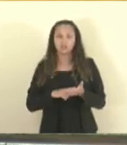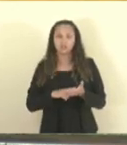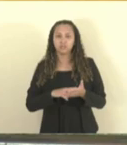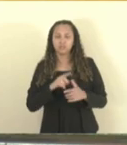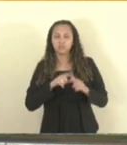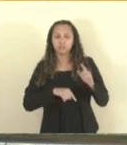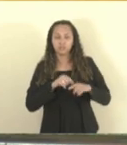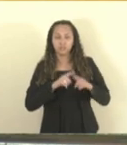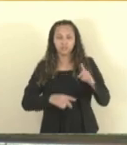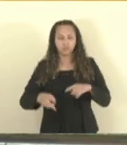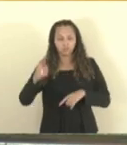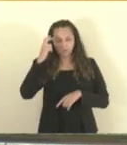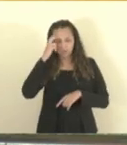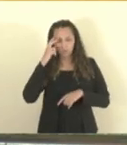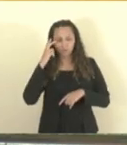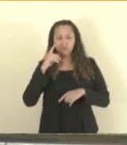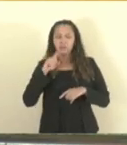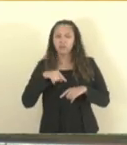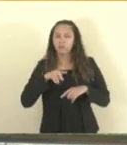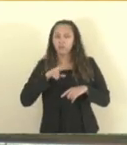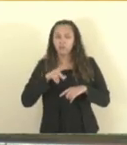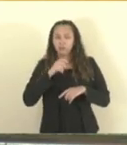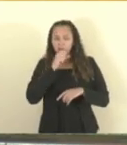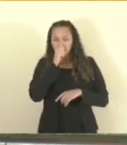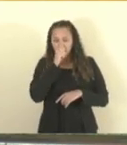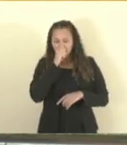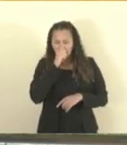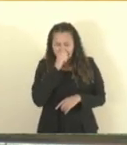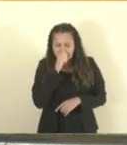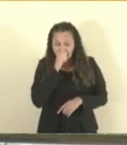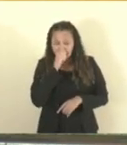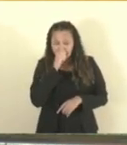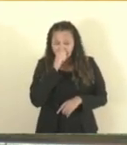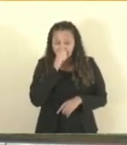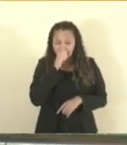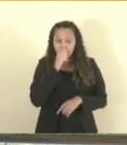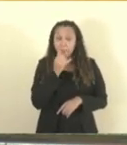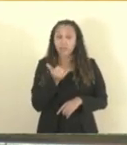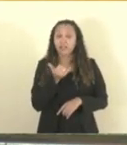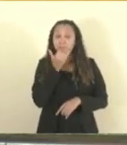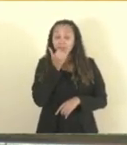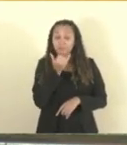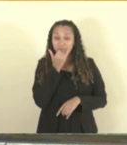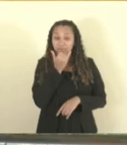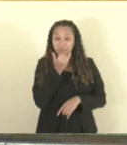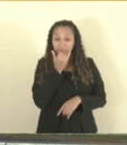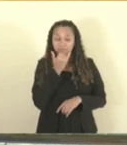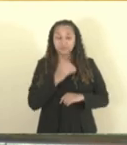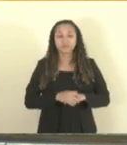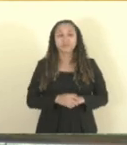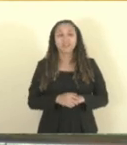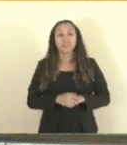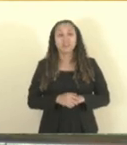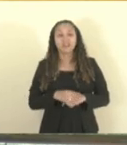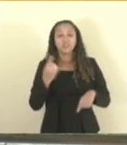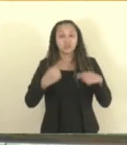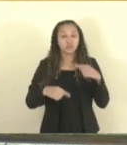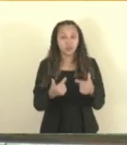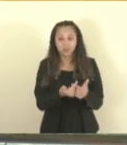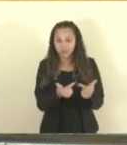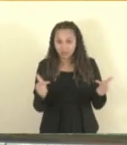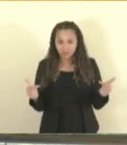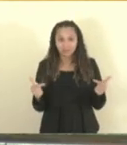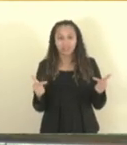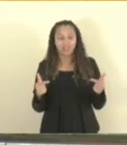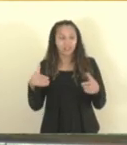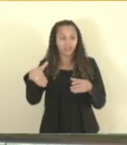de Natureza Imaterial, habilitando a ALIS para iniciar esse tipo de legislação. Em discussão, não havendo quem quer